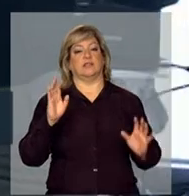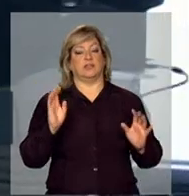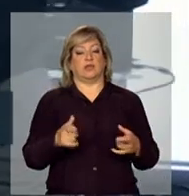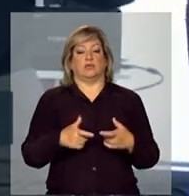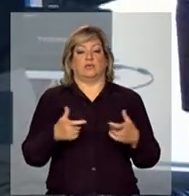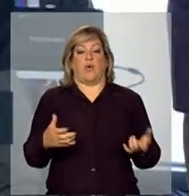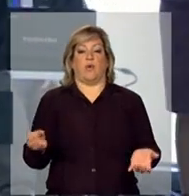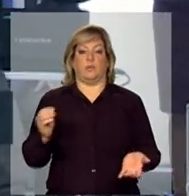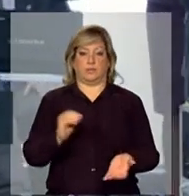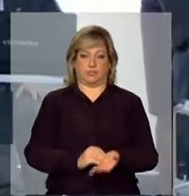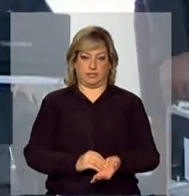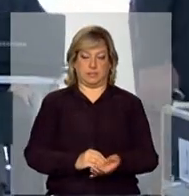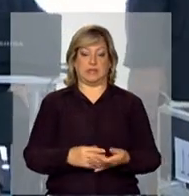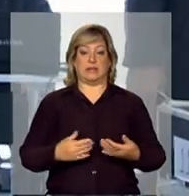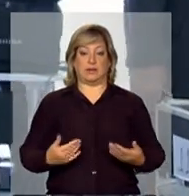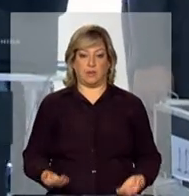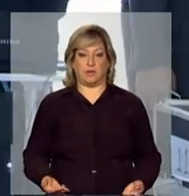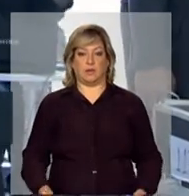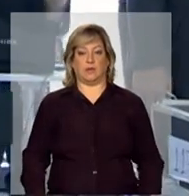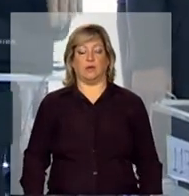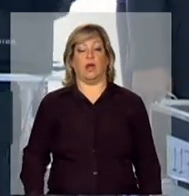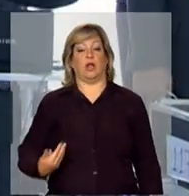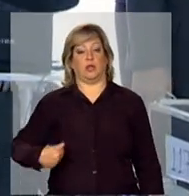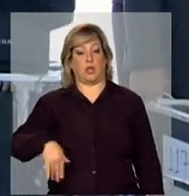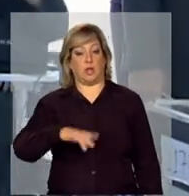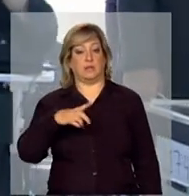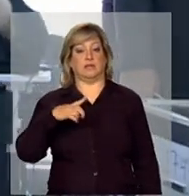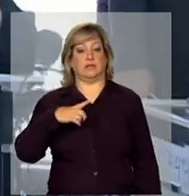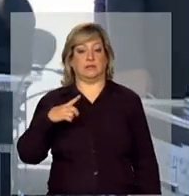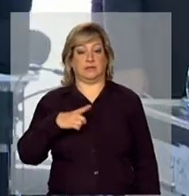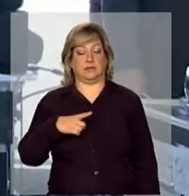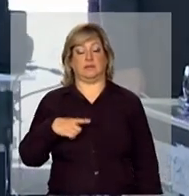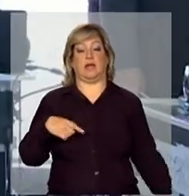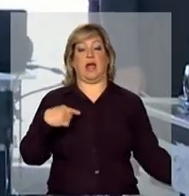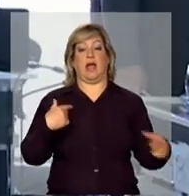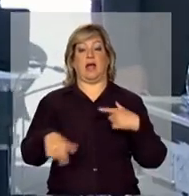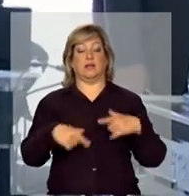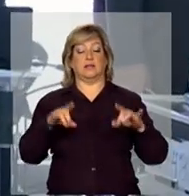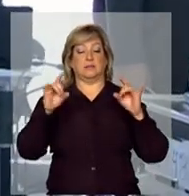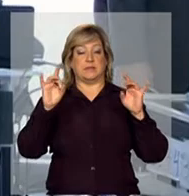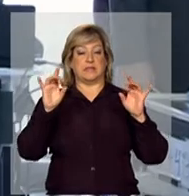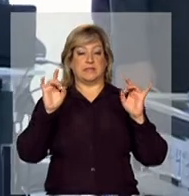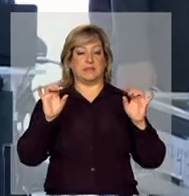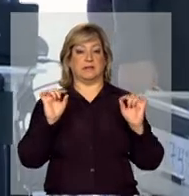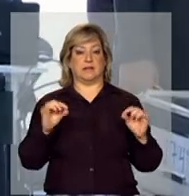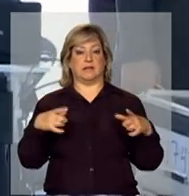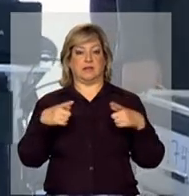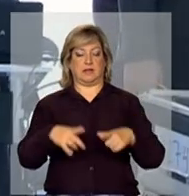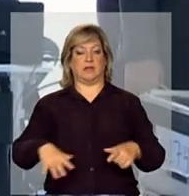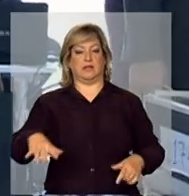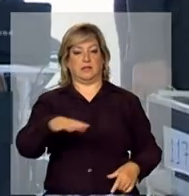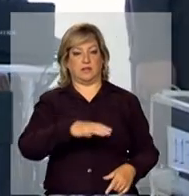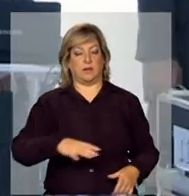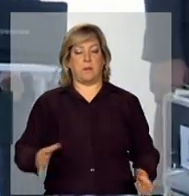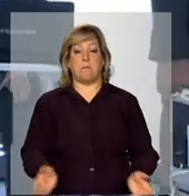implementação. Então, nós temos ações específicas para as regiões pobres, nós priorizamos, sim,